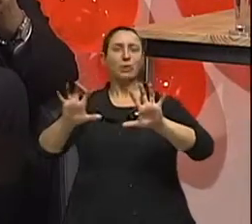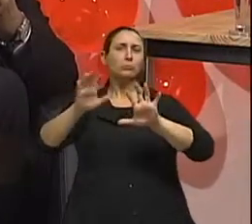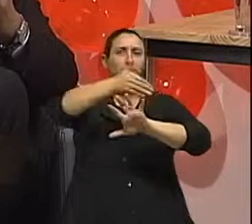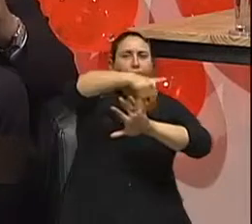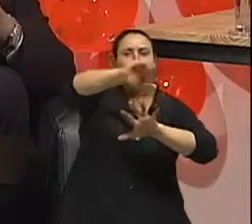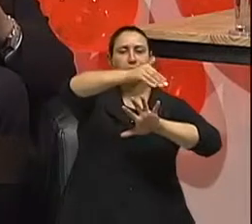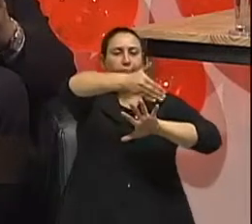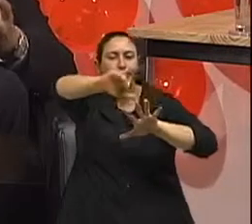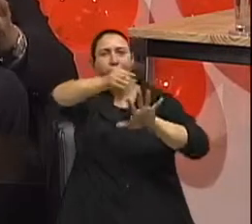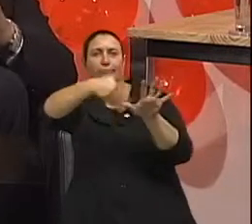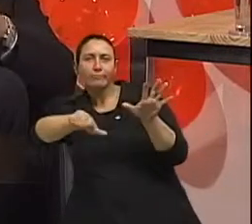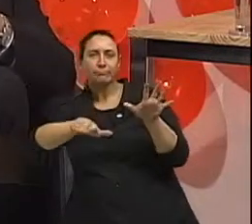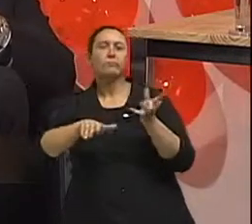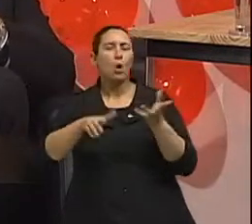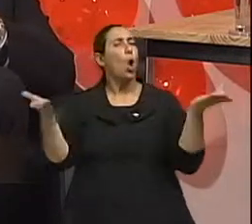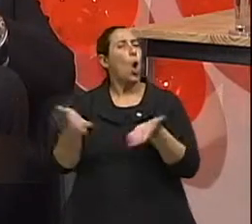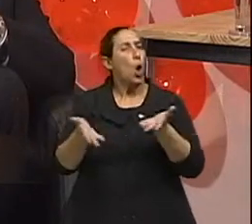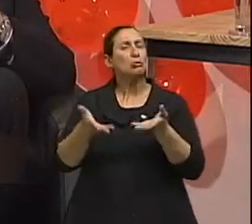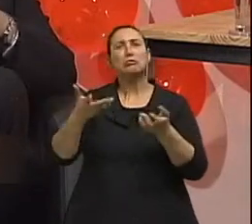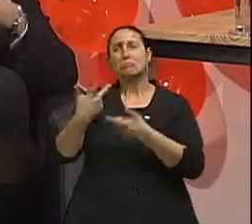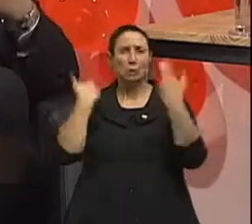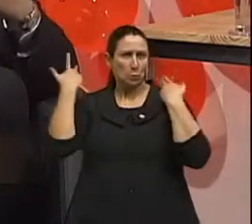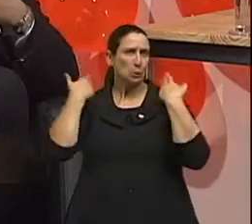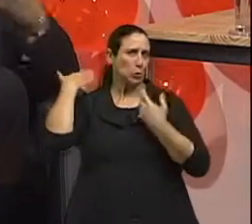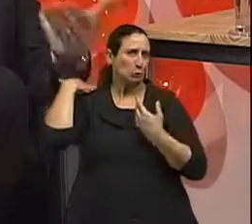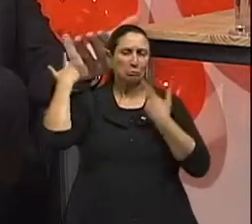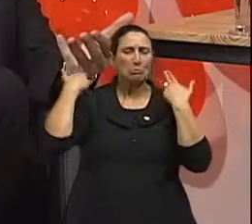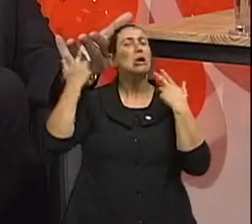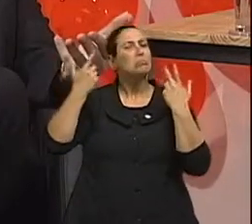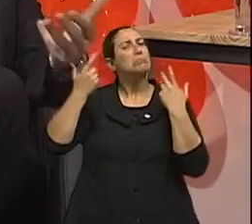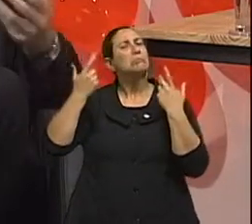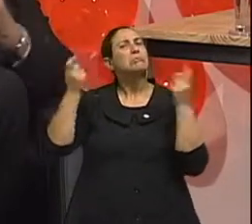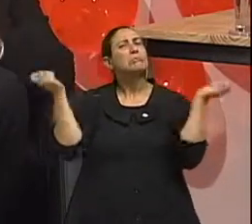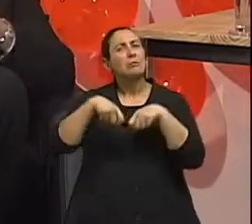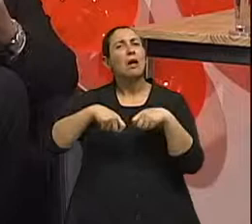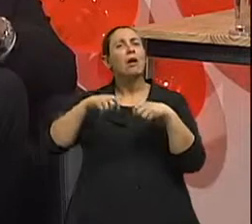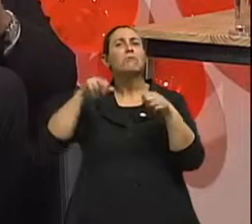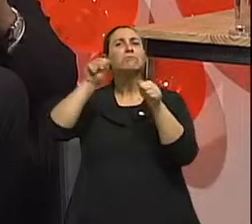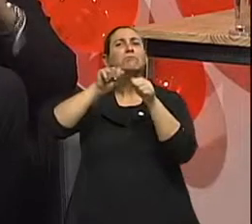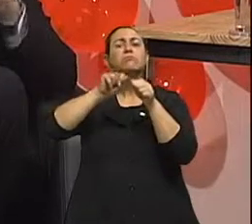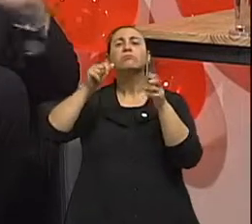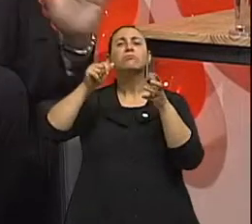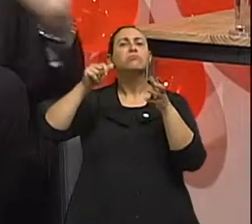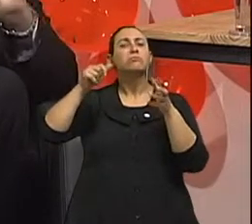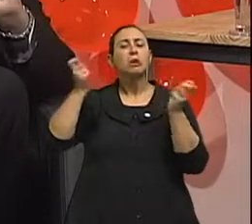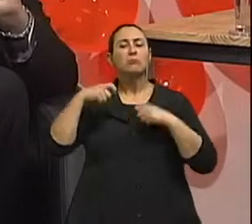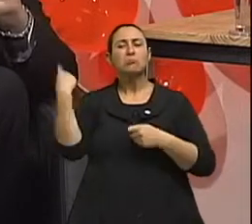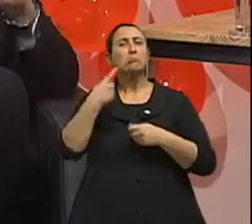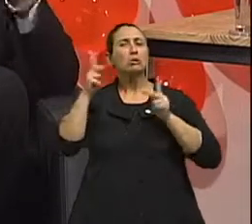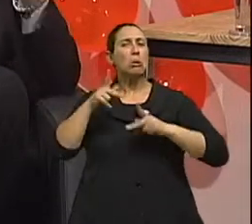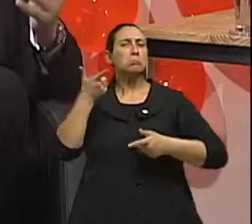tornaram a cirurgia muito mais sofisticada, portanto, pacientes conseguem tolerar melhor uma cirurgia dessas. Bom,